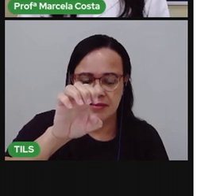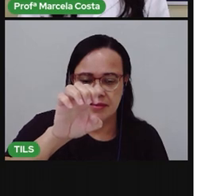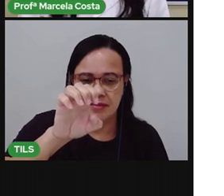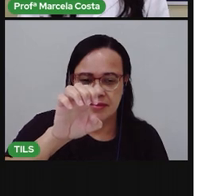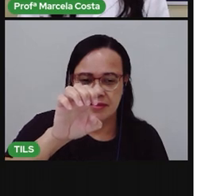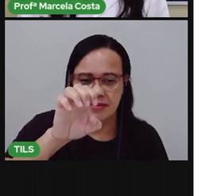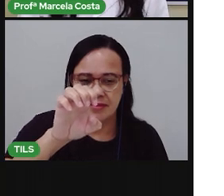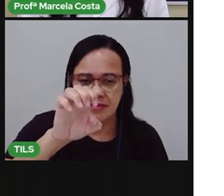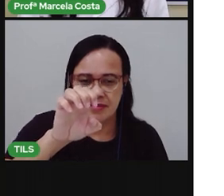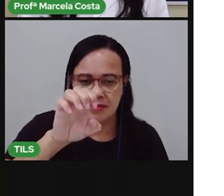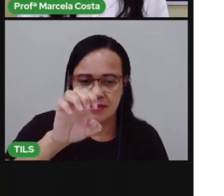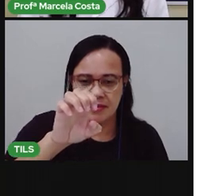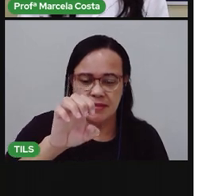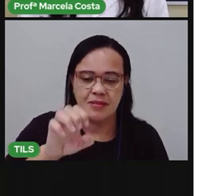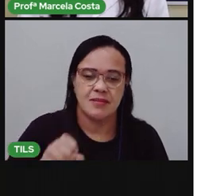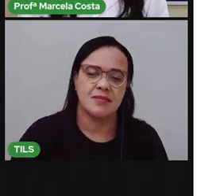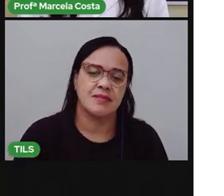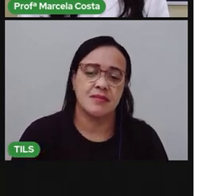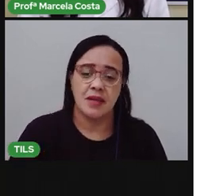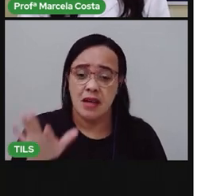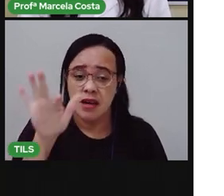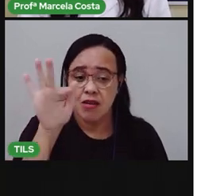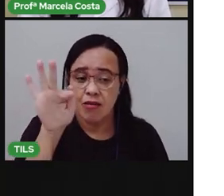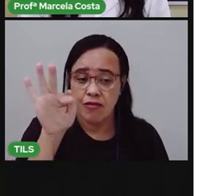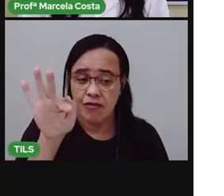Agora, a letra D.